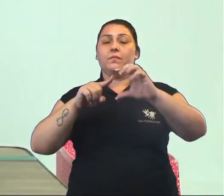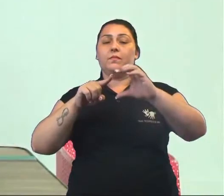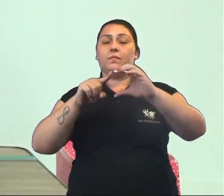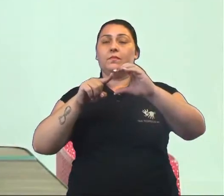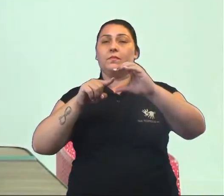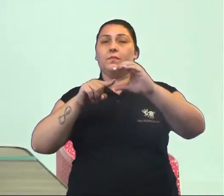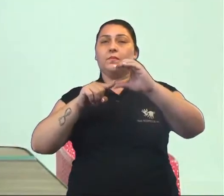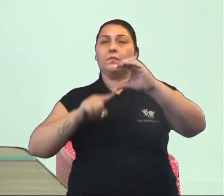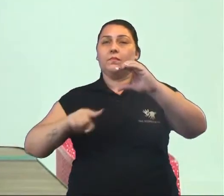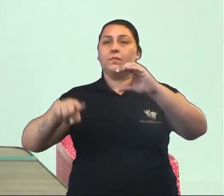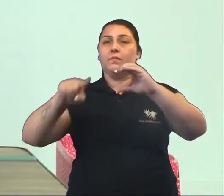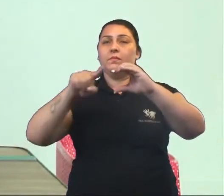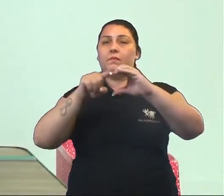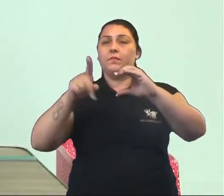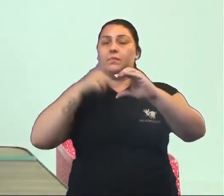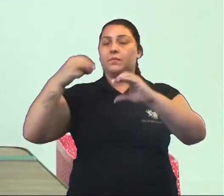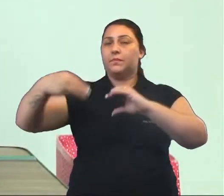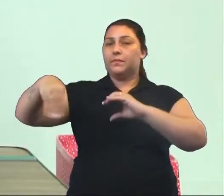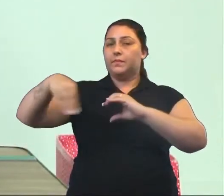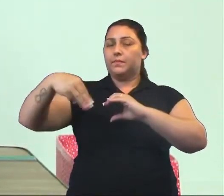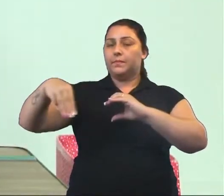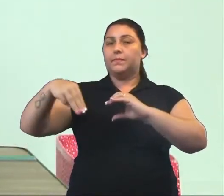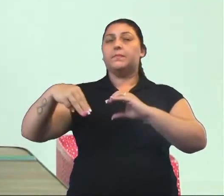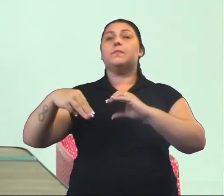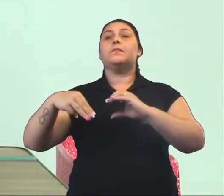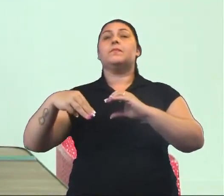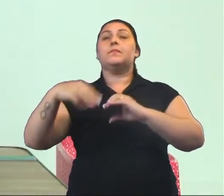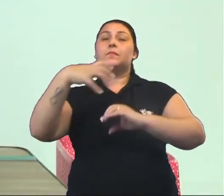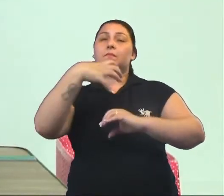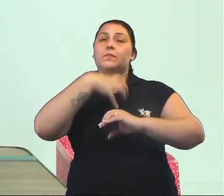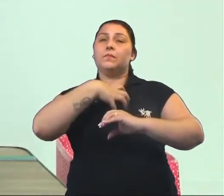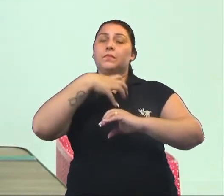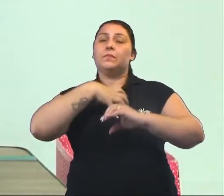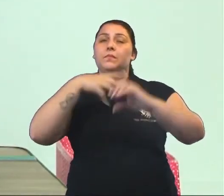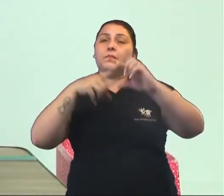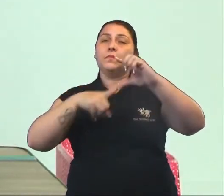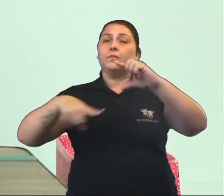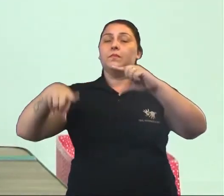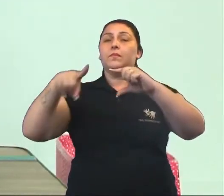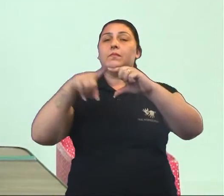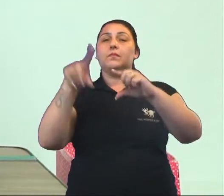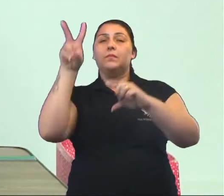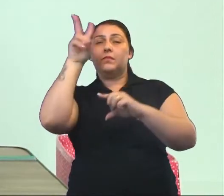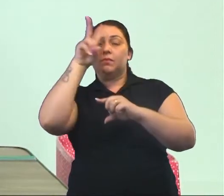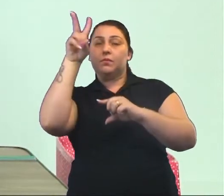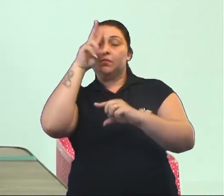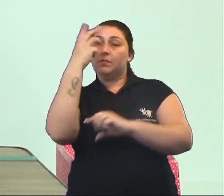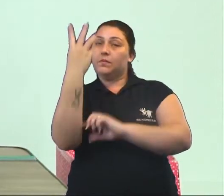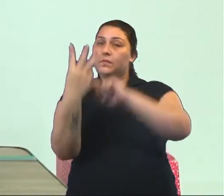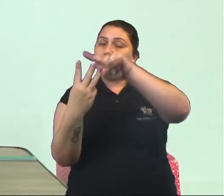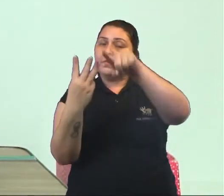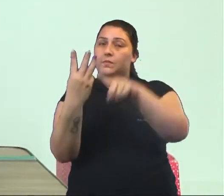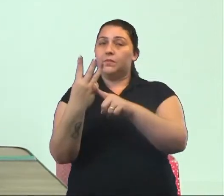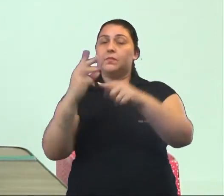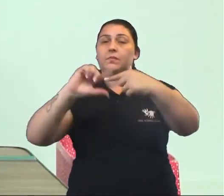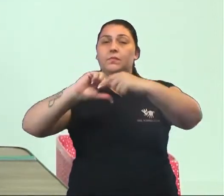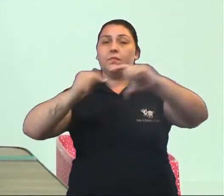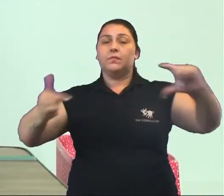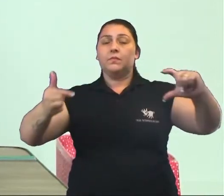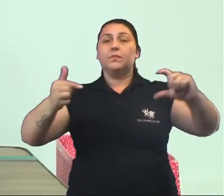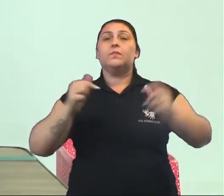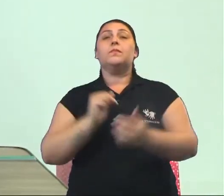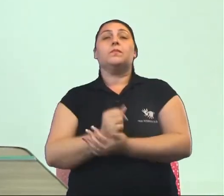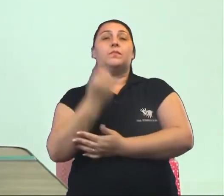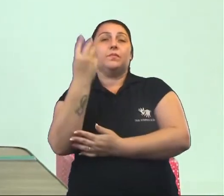E quando nós falamos na matemática de corpos redondos, nós lembramos de três formas geométricas. Isso mesmo.